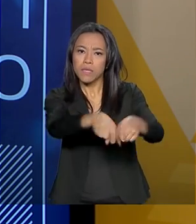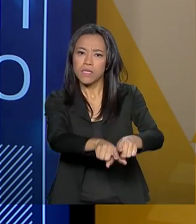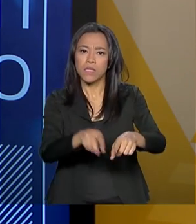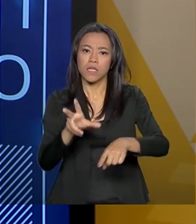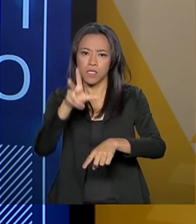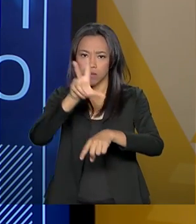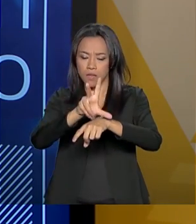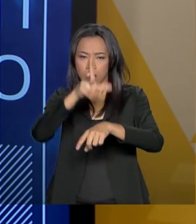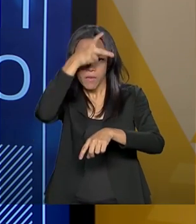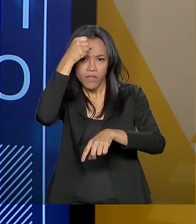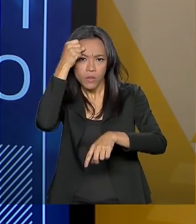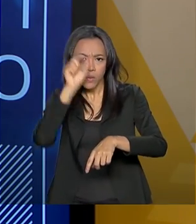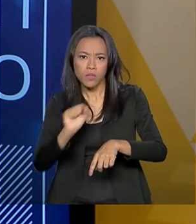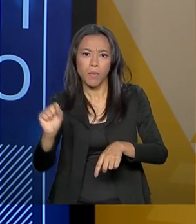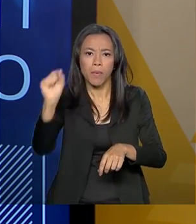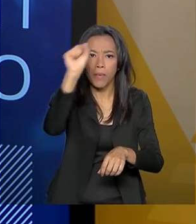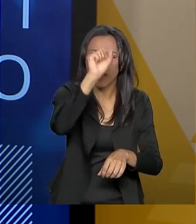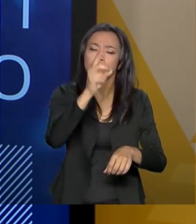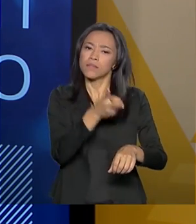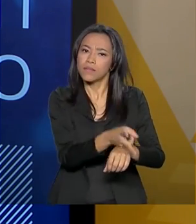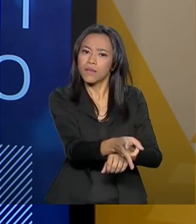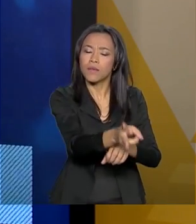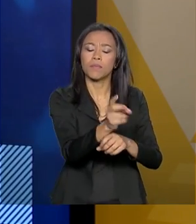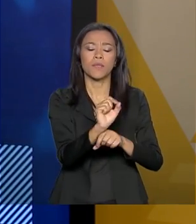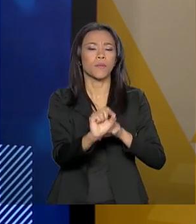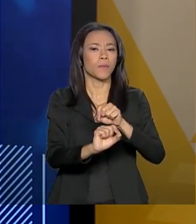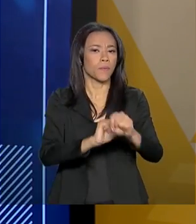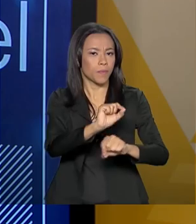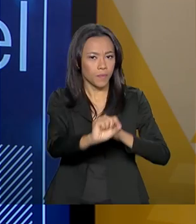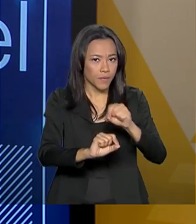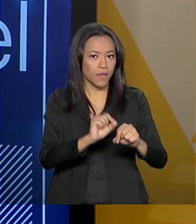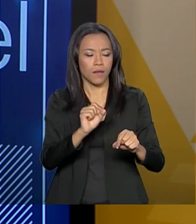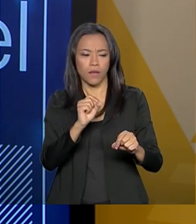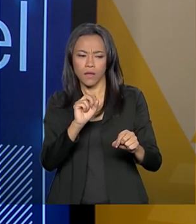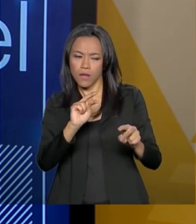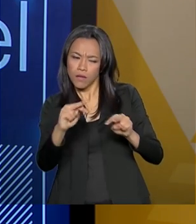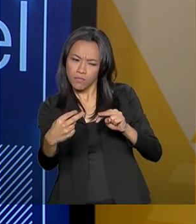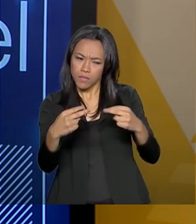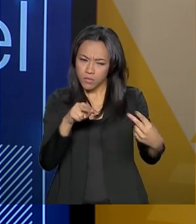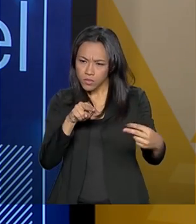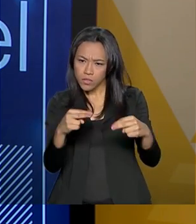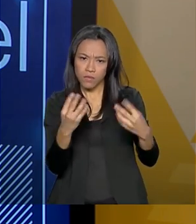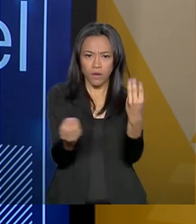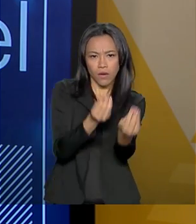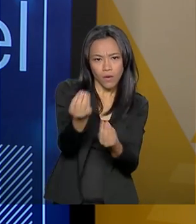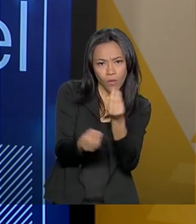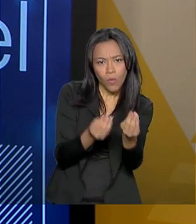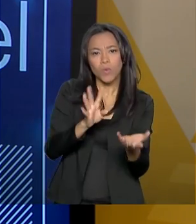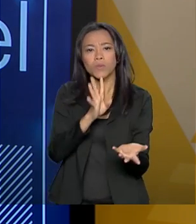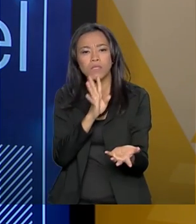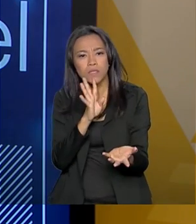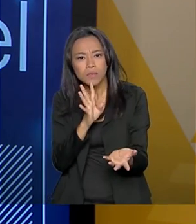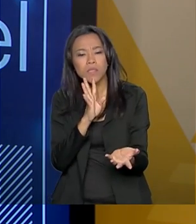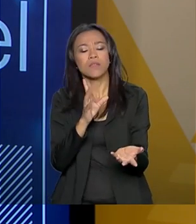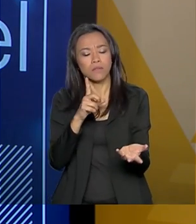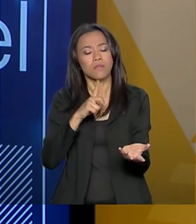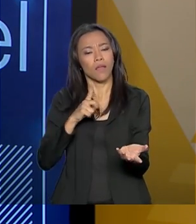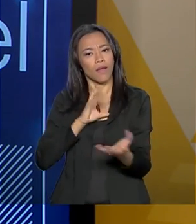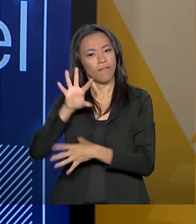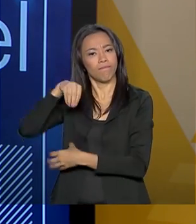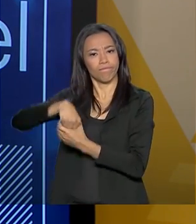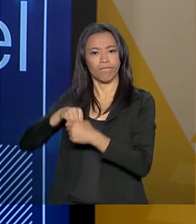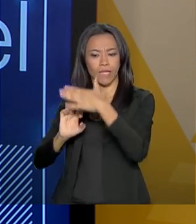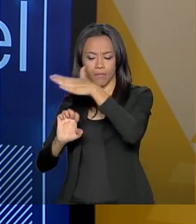sempre encarando aspectos de como esse conhecimento que existe na Embrapa